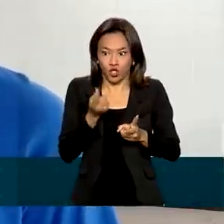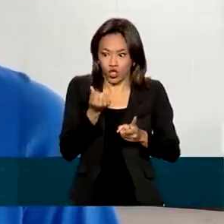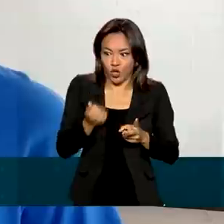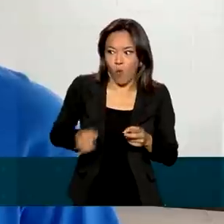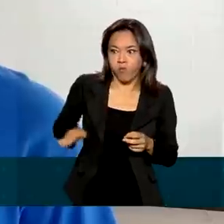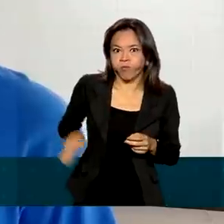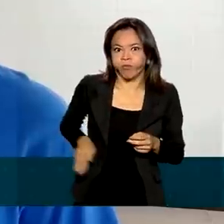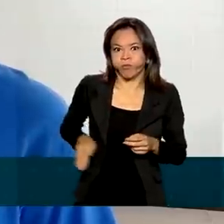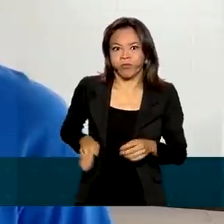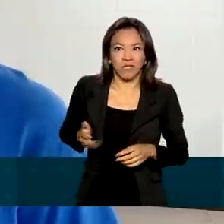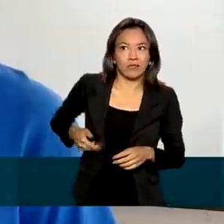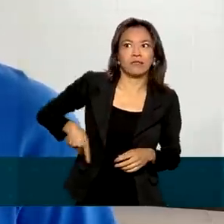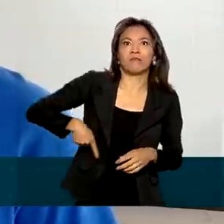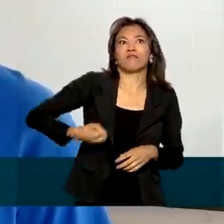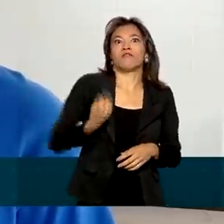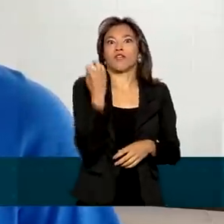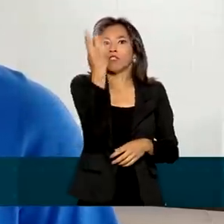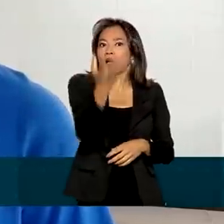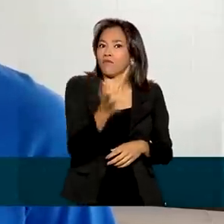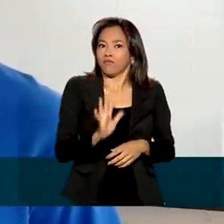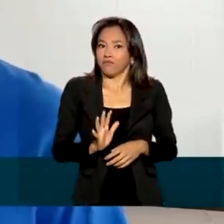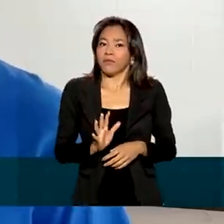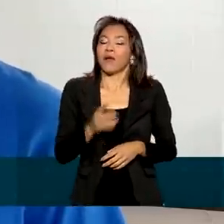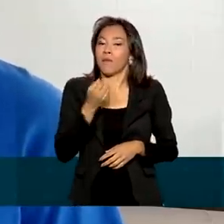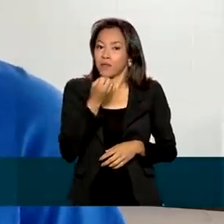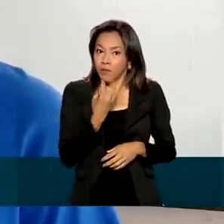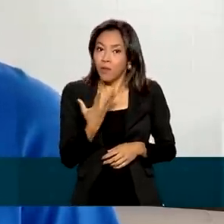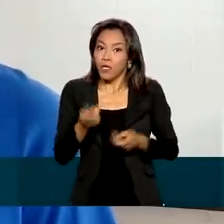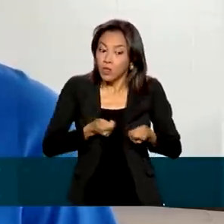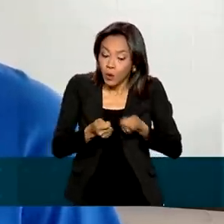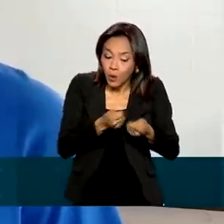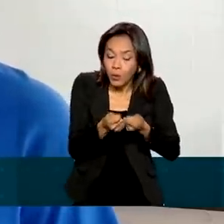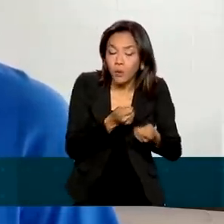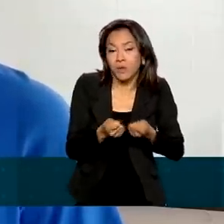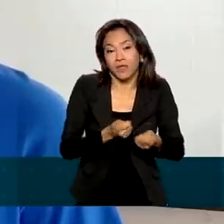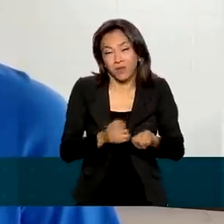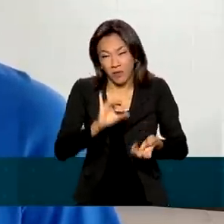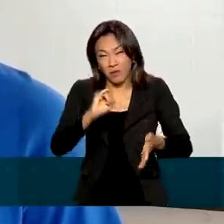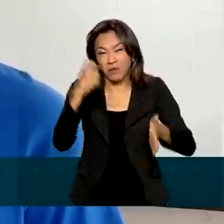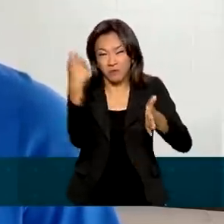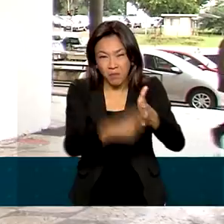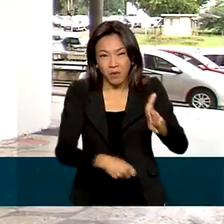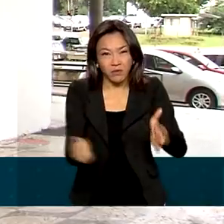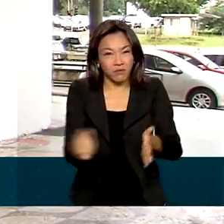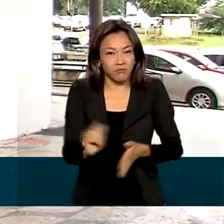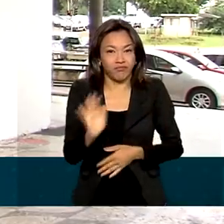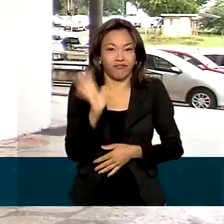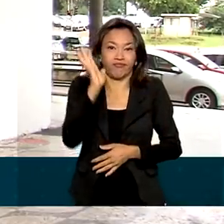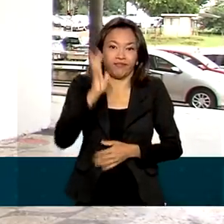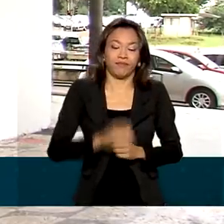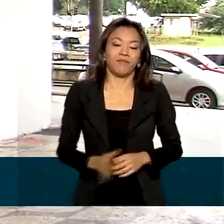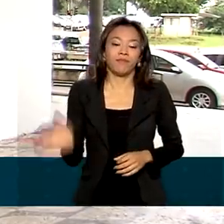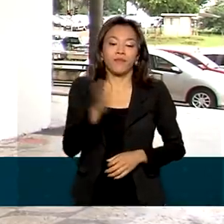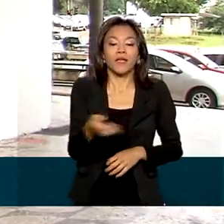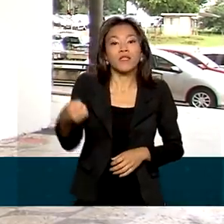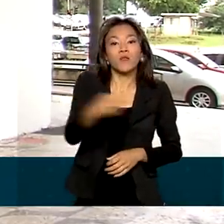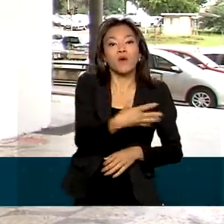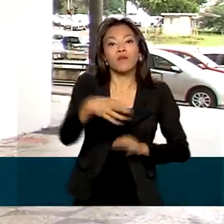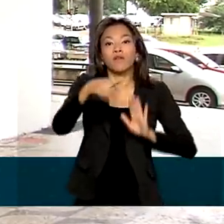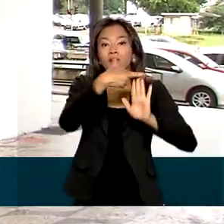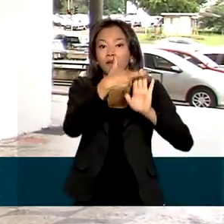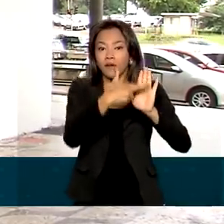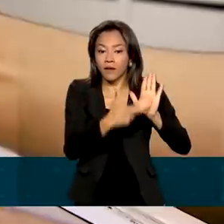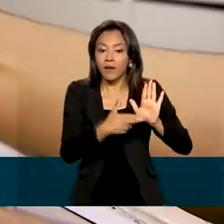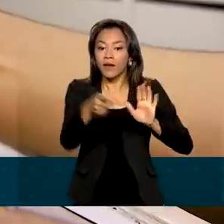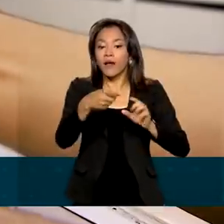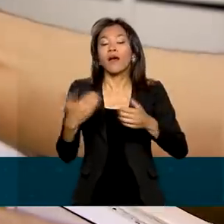no bolso, mas de fato a gente consegue economizar fugindo dessas taxas de impostos que são bem caras. A nova regra também abre espaço para